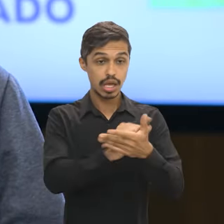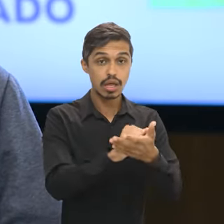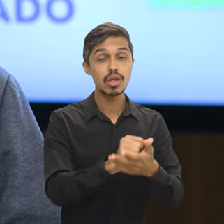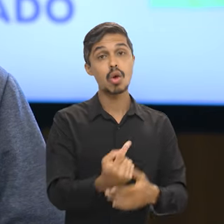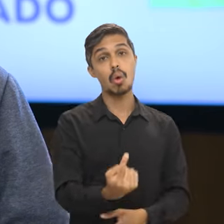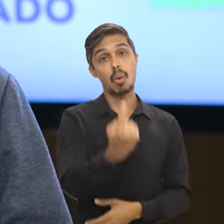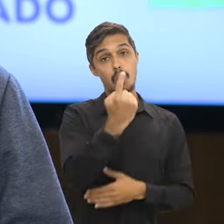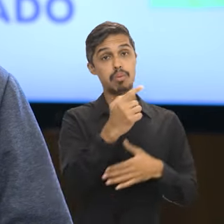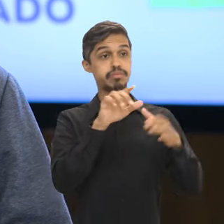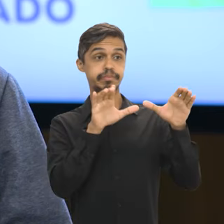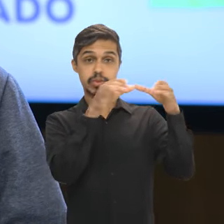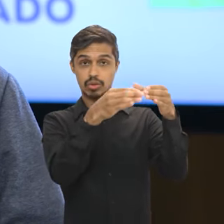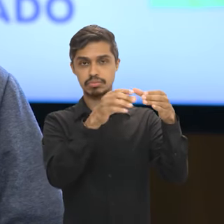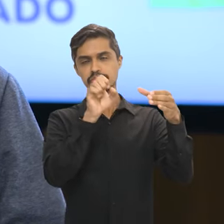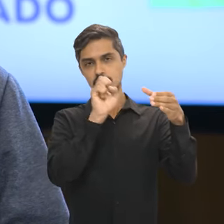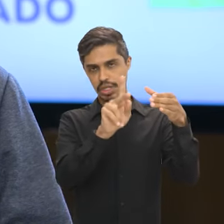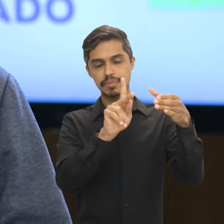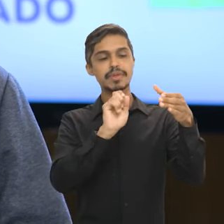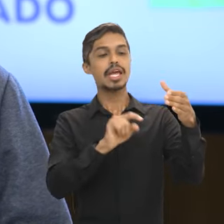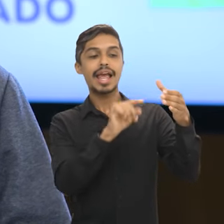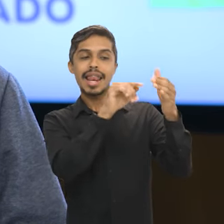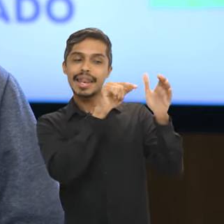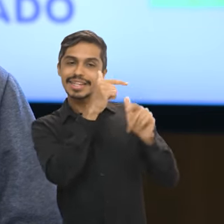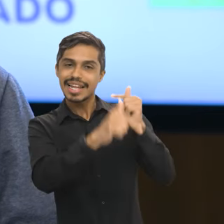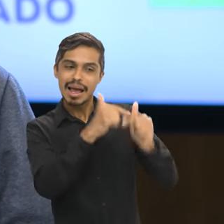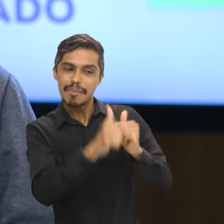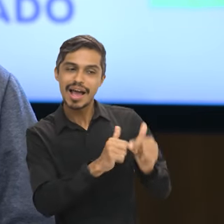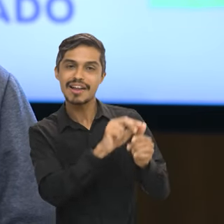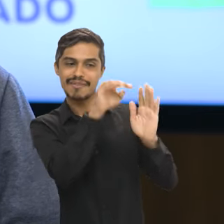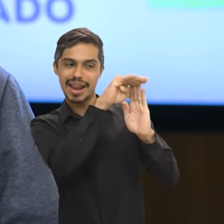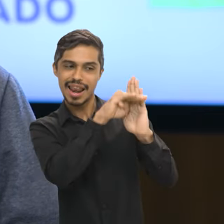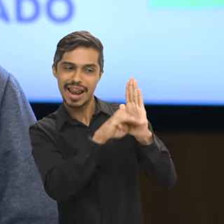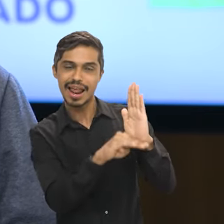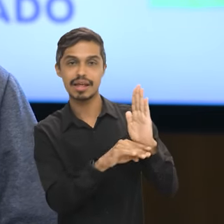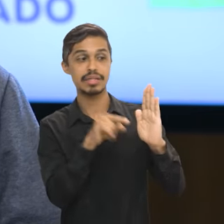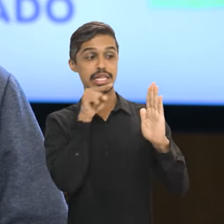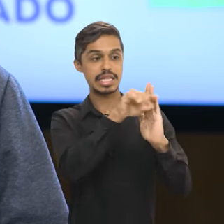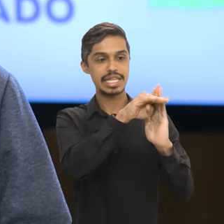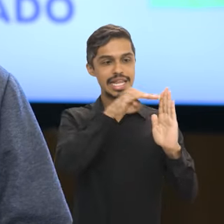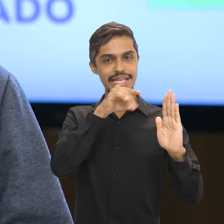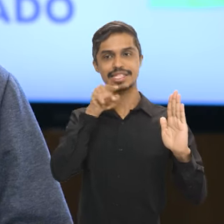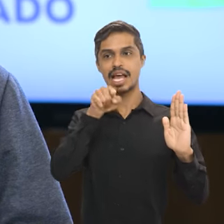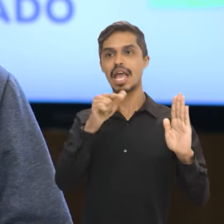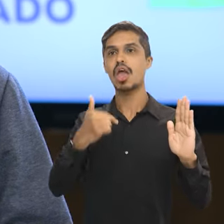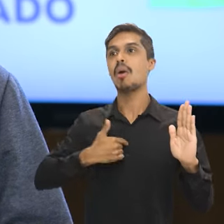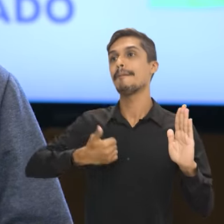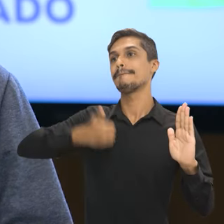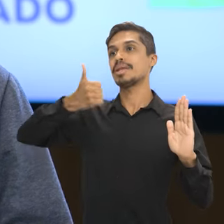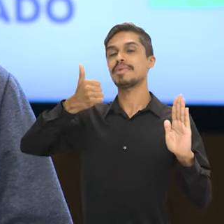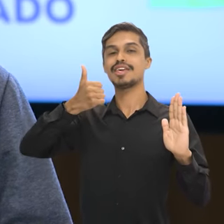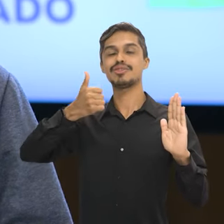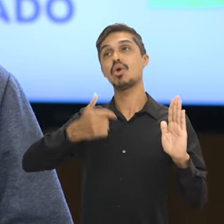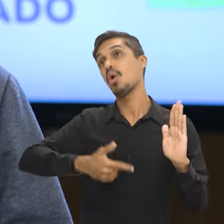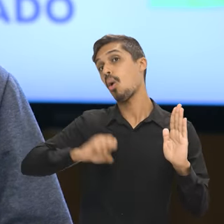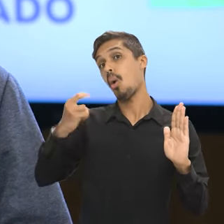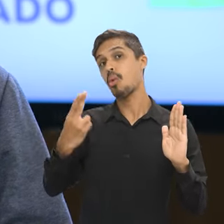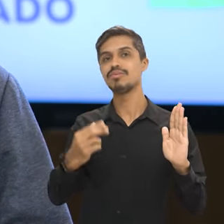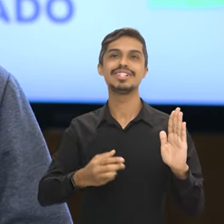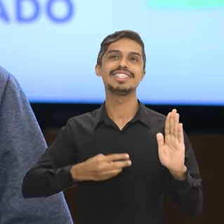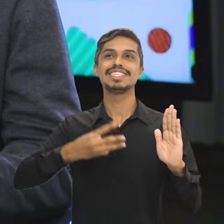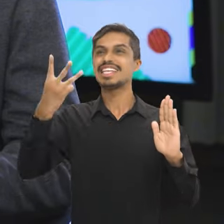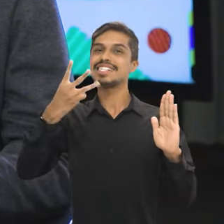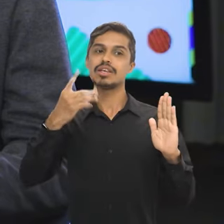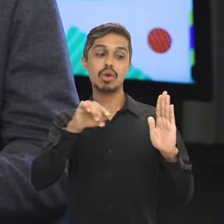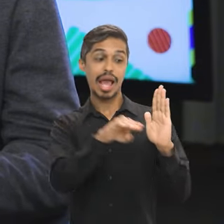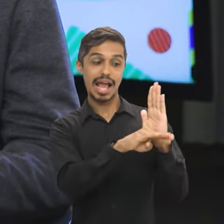a sua inscrição para um bloco. Para cada um dos cargos, ele vai ter uma lista de classificação. Por que